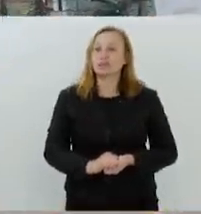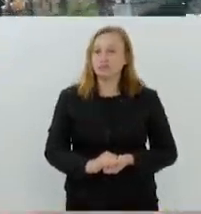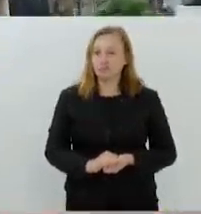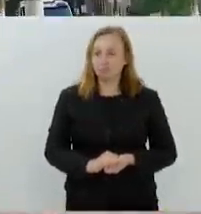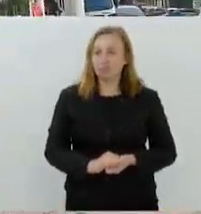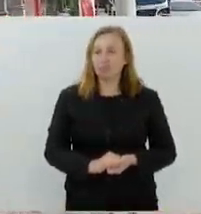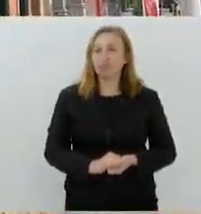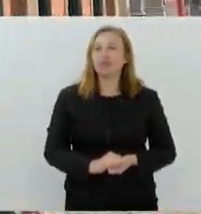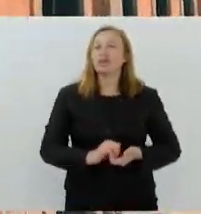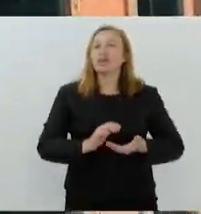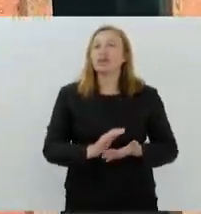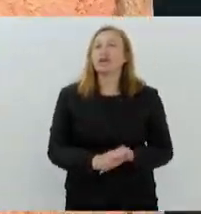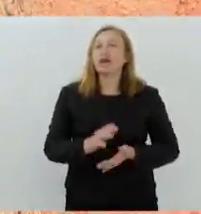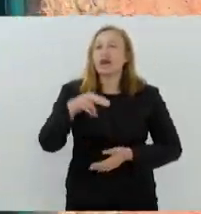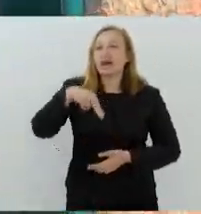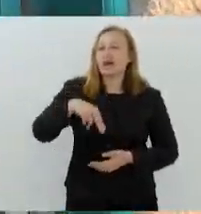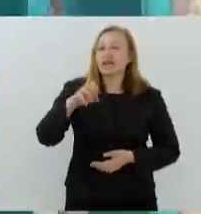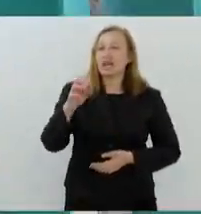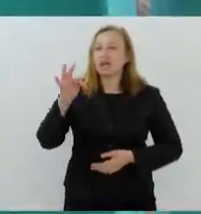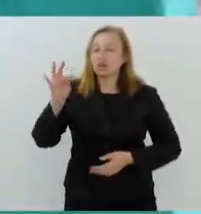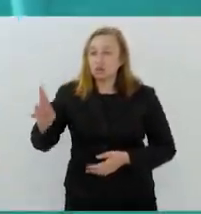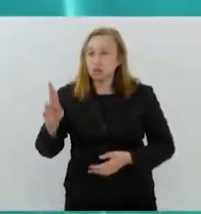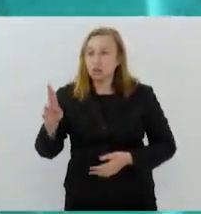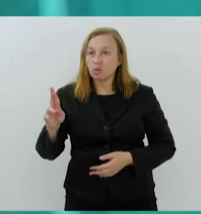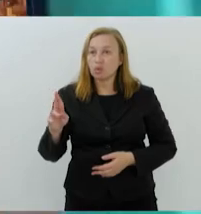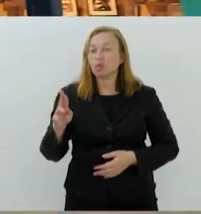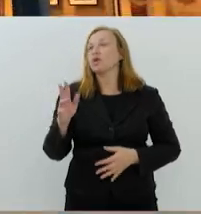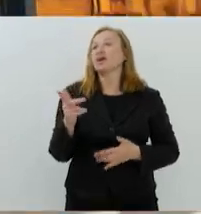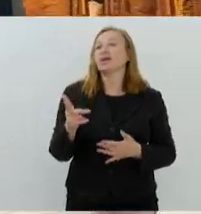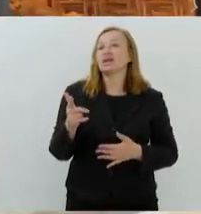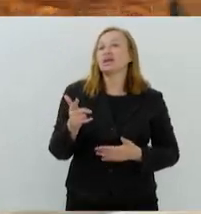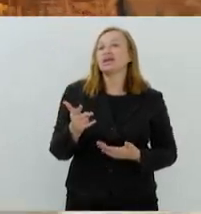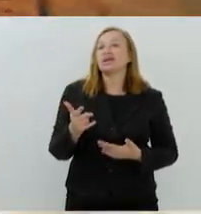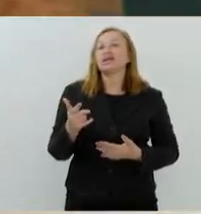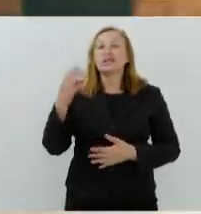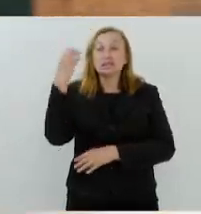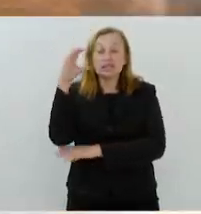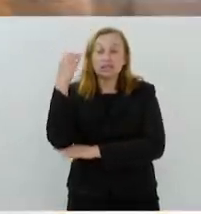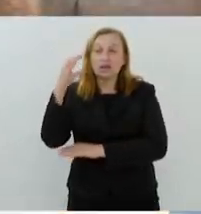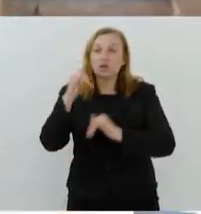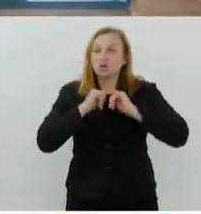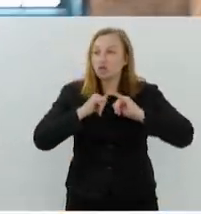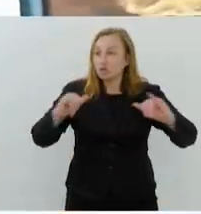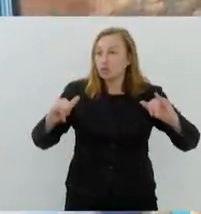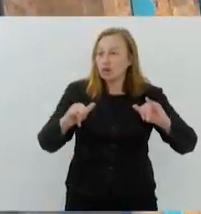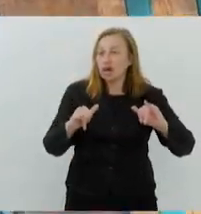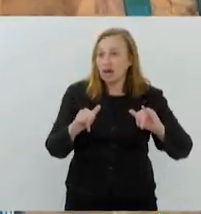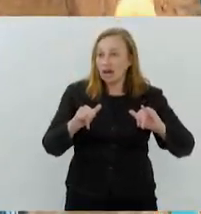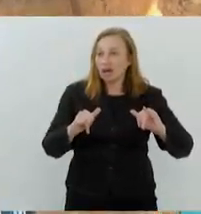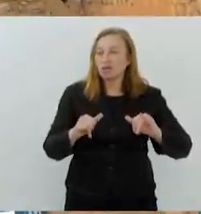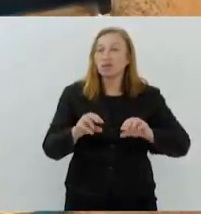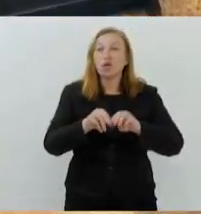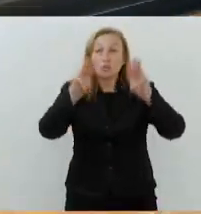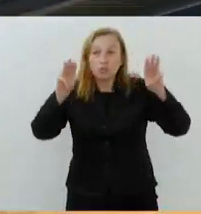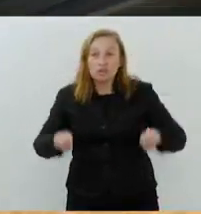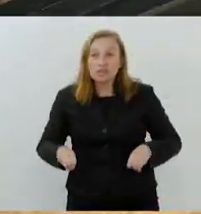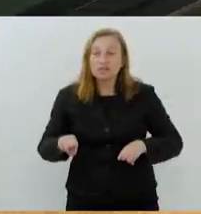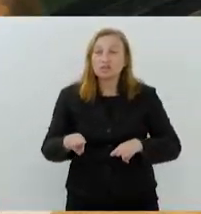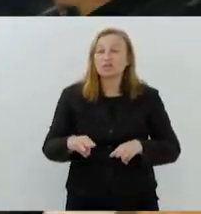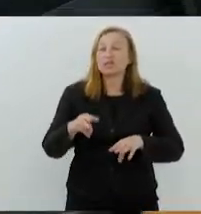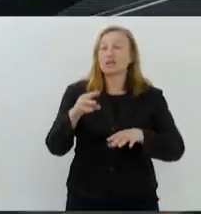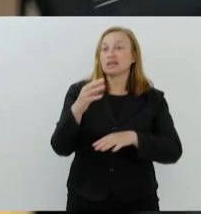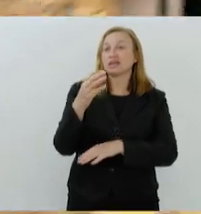A Neltur, Niterói, empresa de lazer e turismo, está empenhada em divulgar o rico acervo dos museus da cidade.